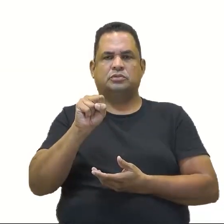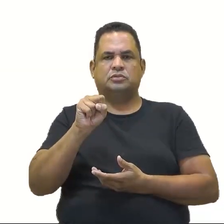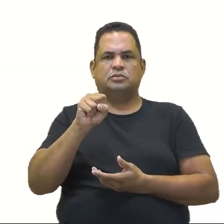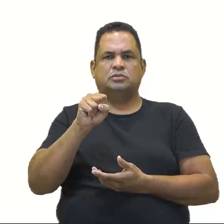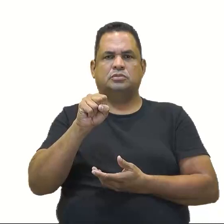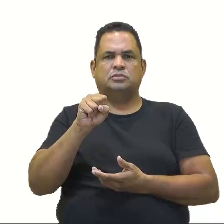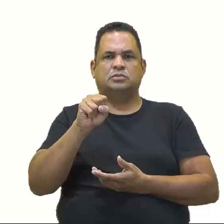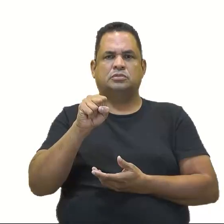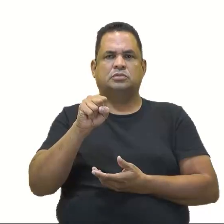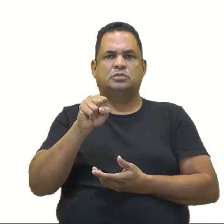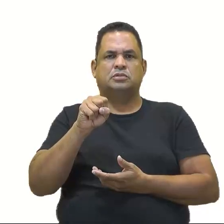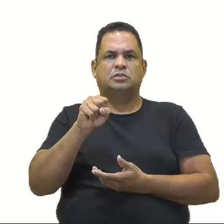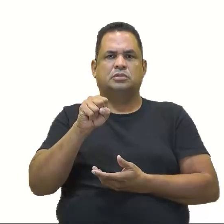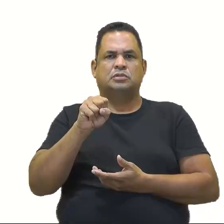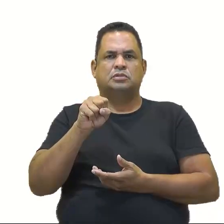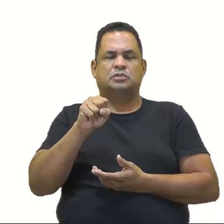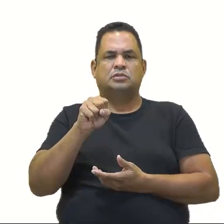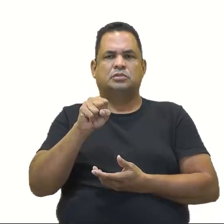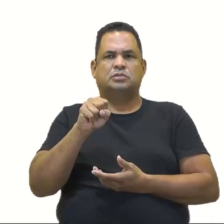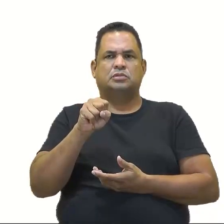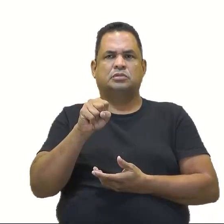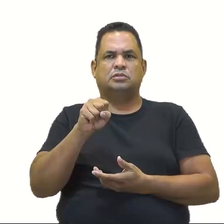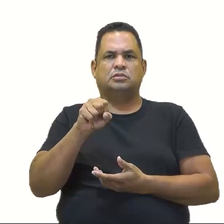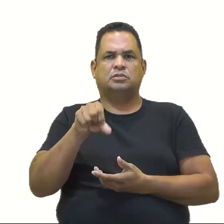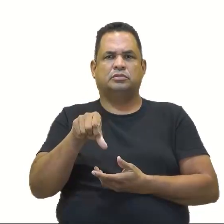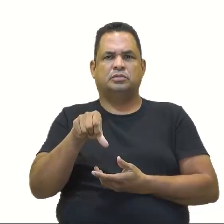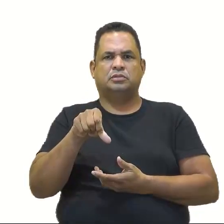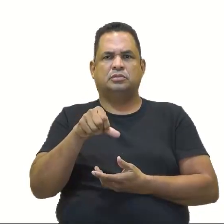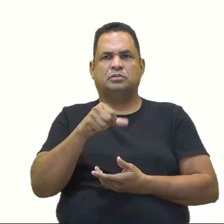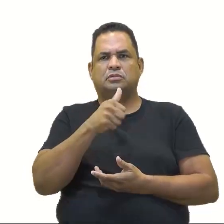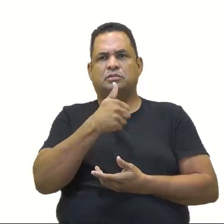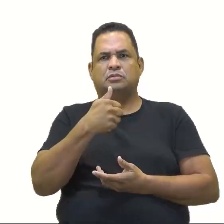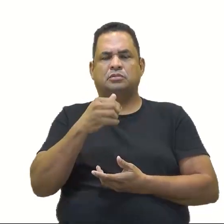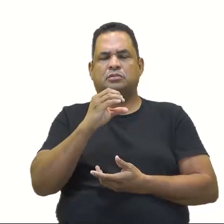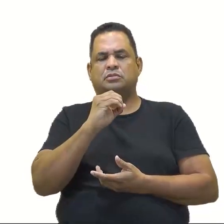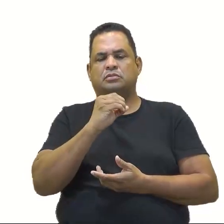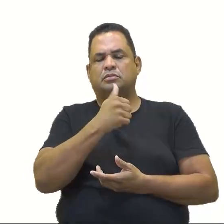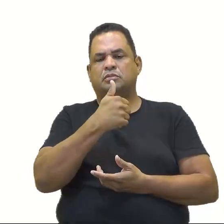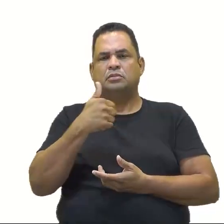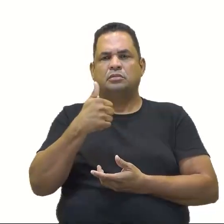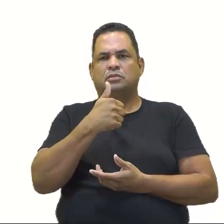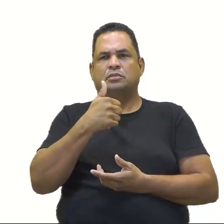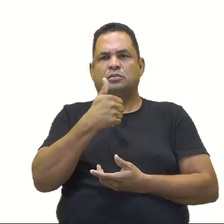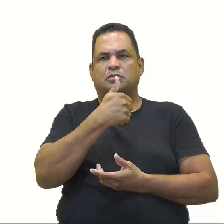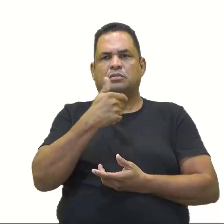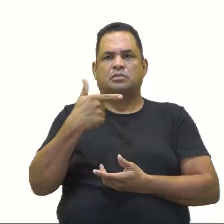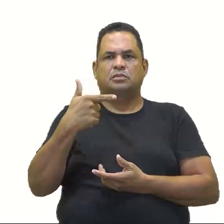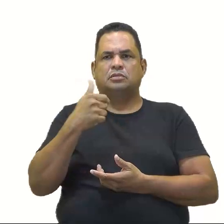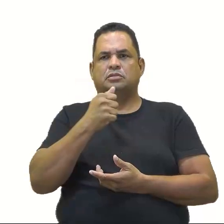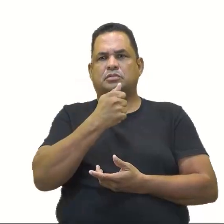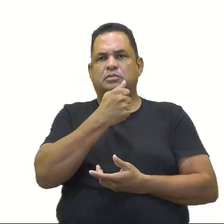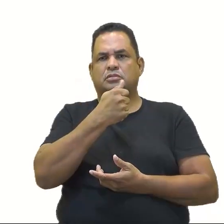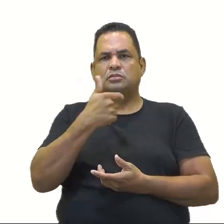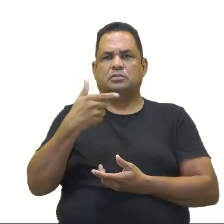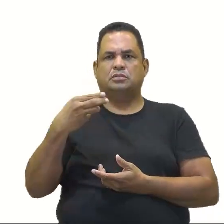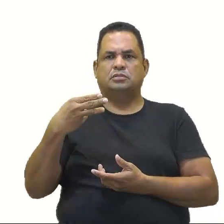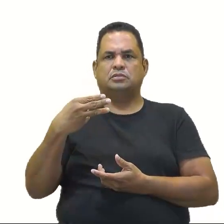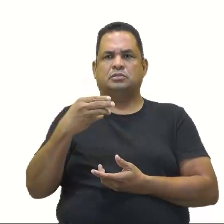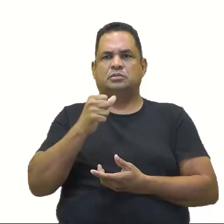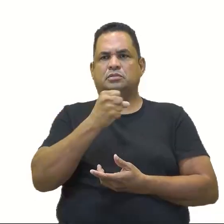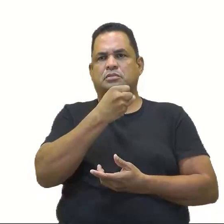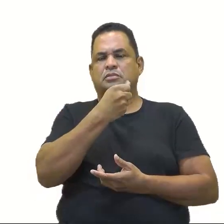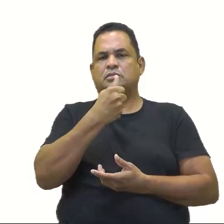Só colocamos uma vez o 6 e o 8, tá? O 9, o 10, o 11, o 12, o 13